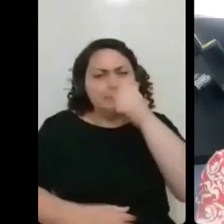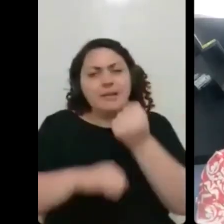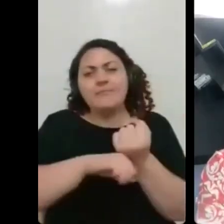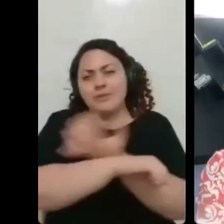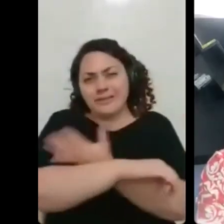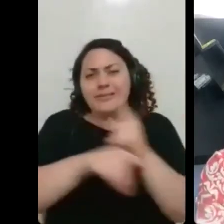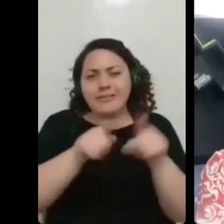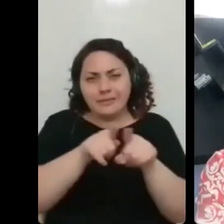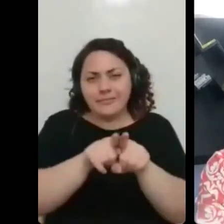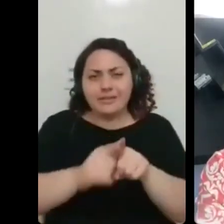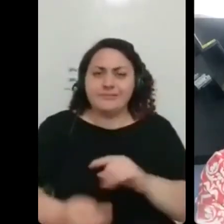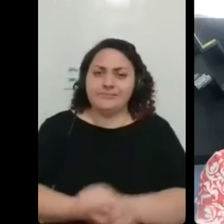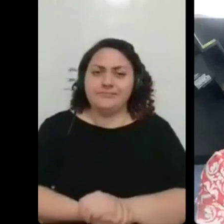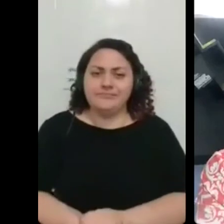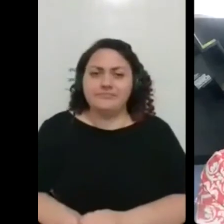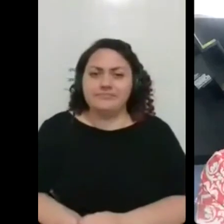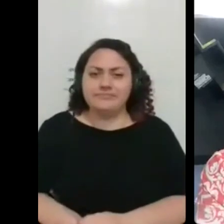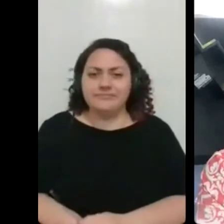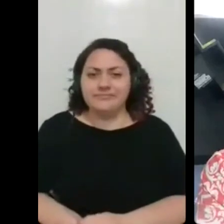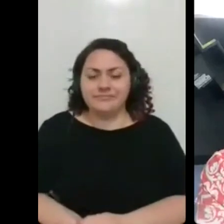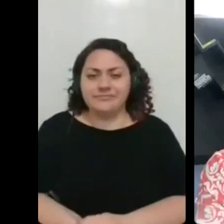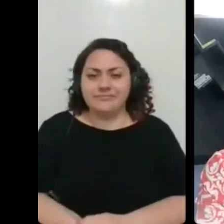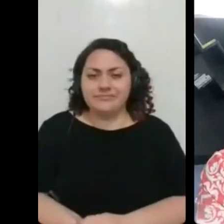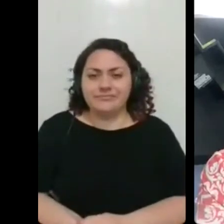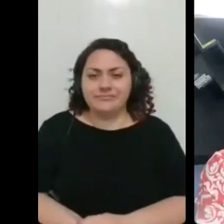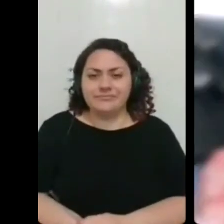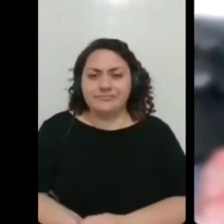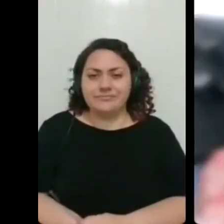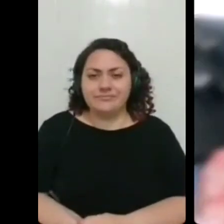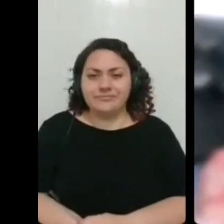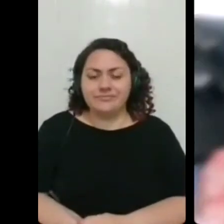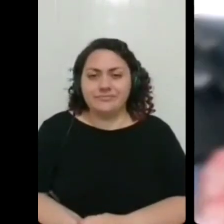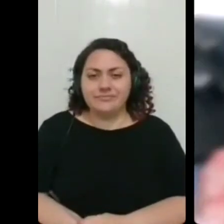e né acho que fica acho que assim